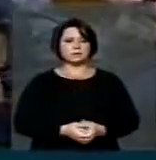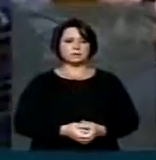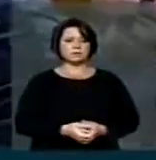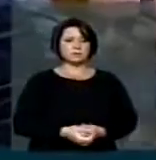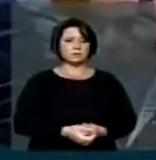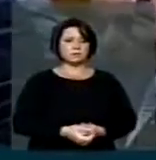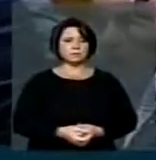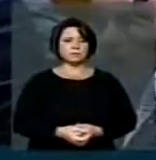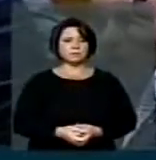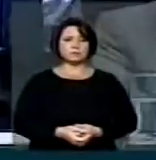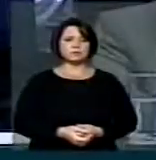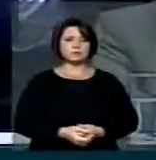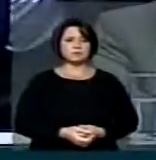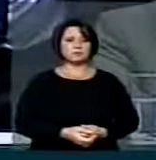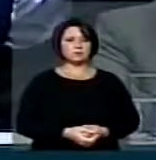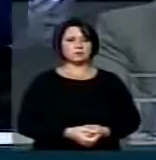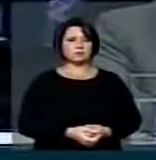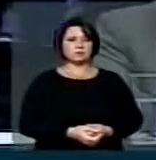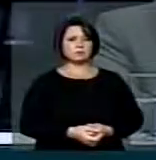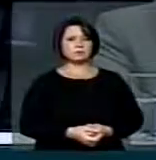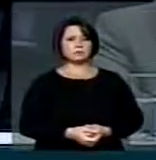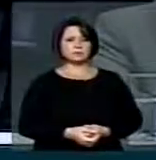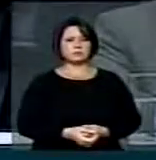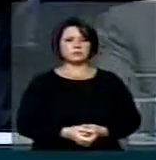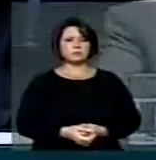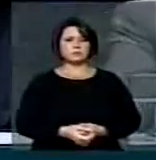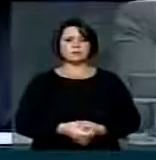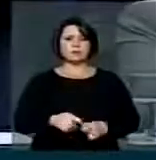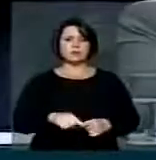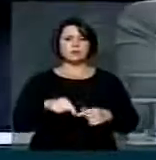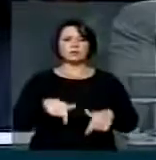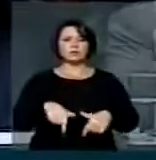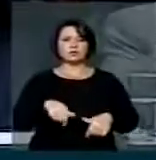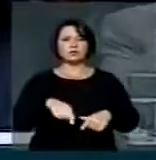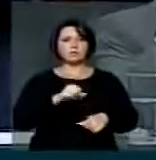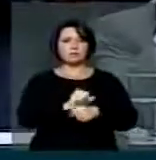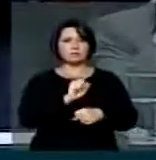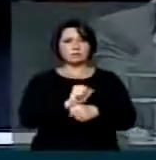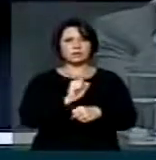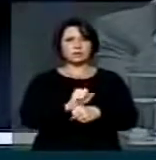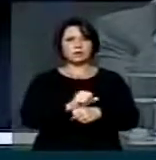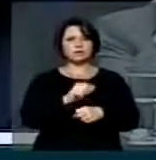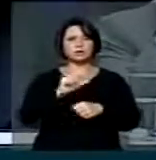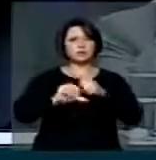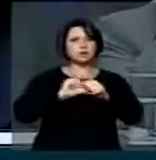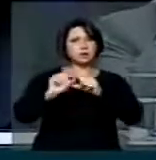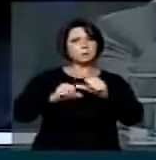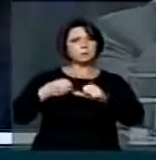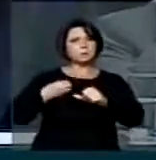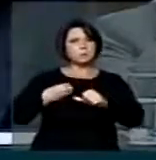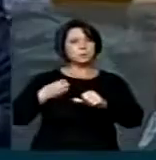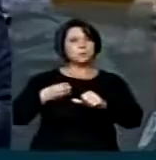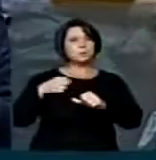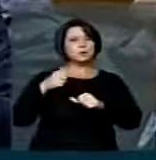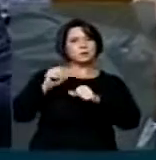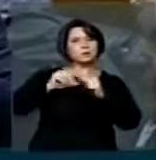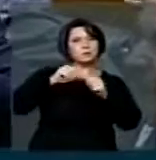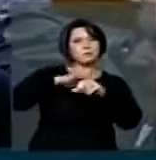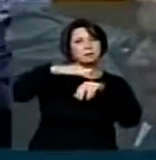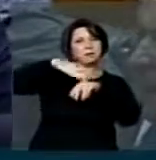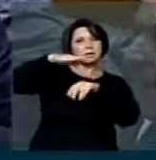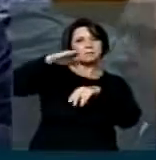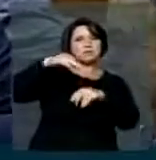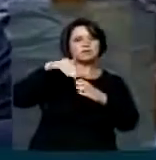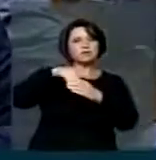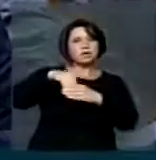enquanto houver fluxo de votos, nós estaremos aqui democráticamente aguardando. Claro, presidente. Eu tenho certeza que nós teremos